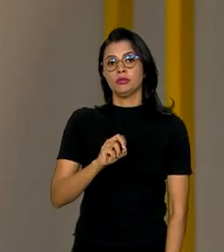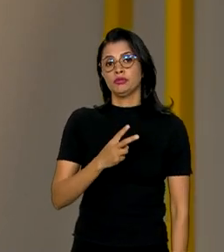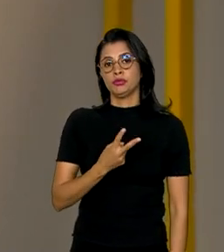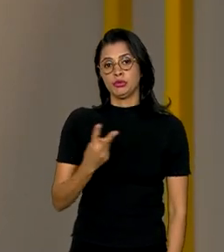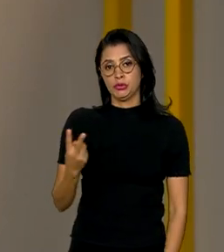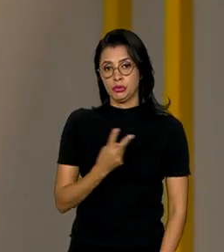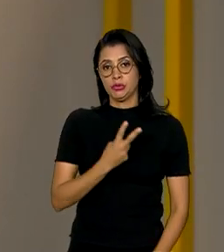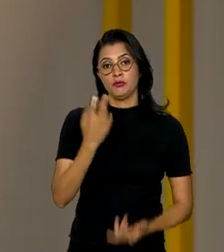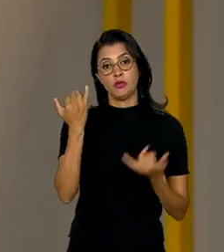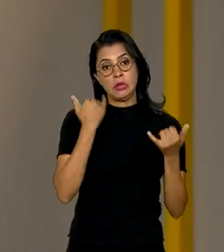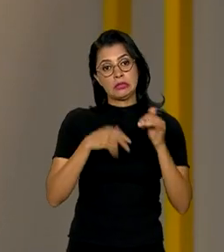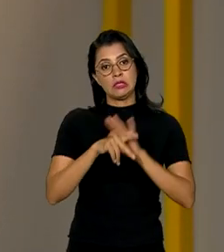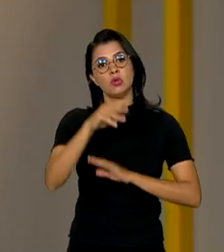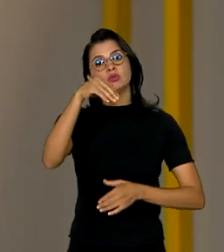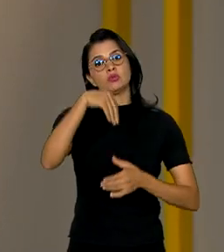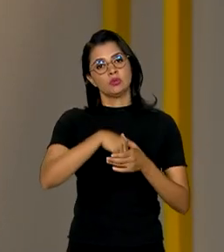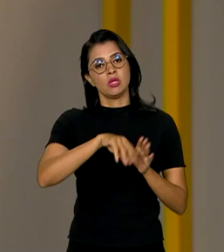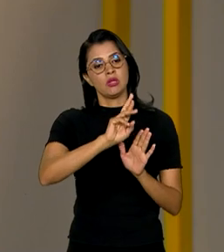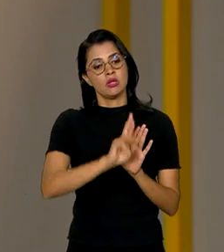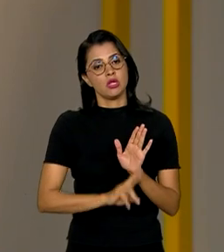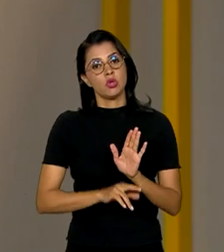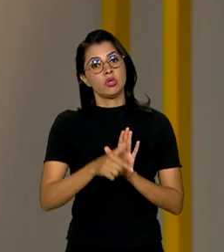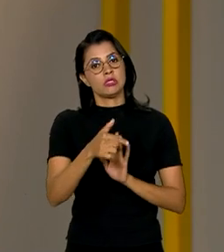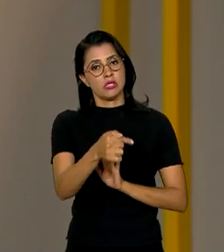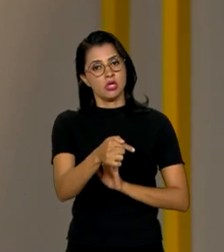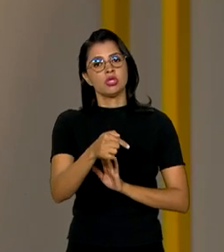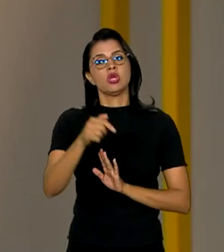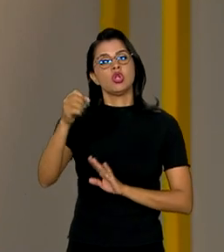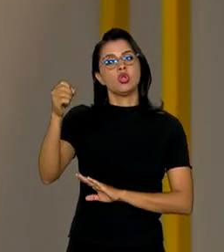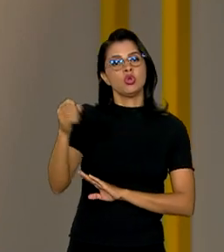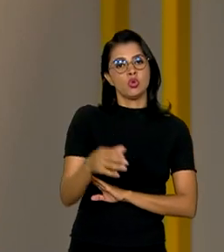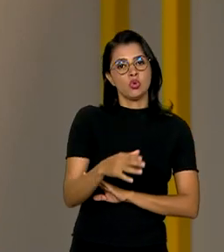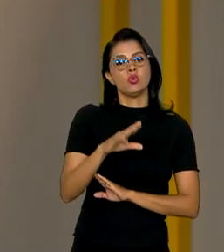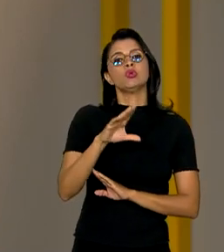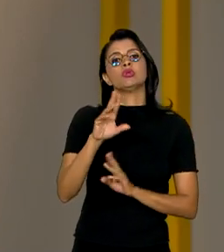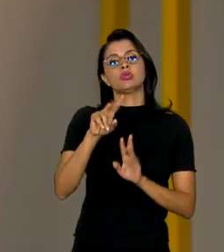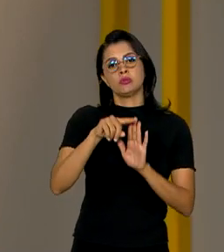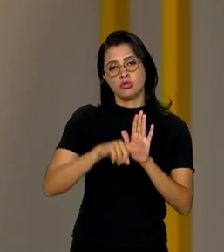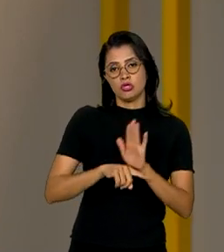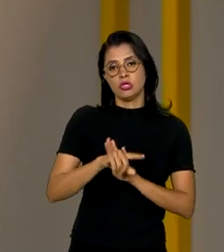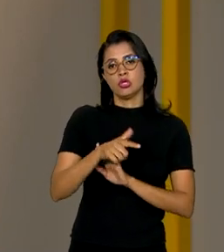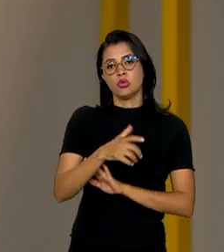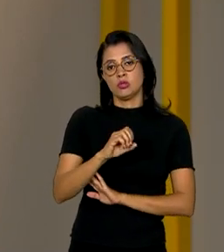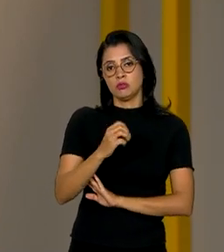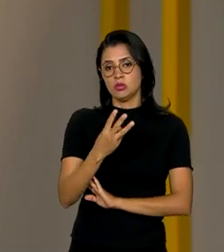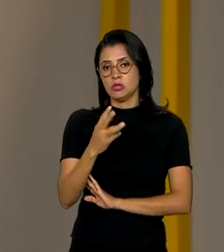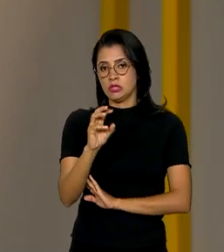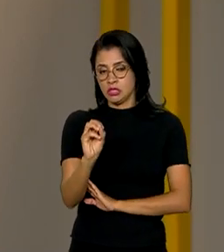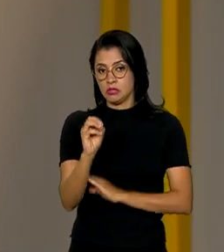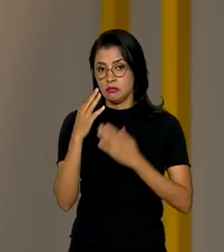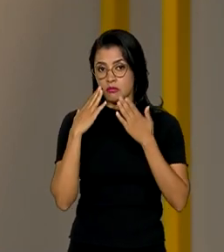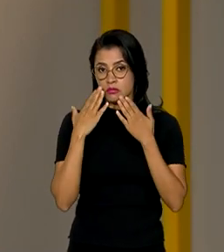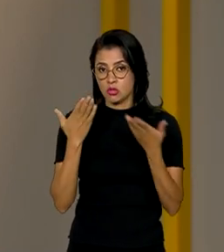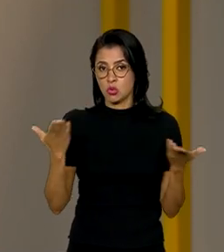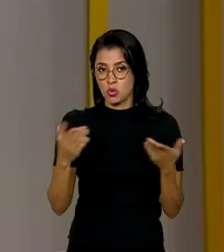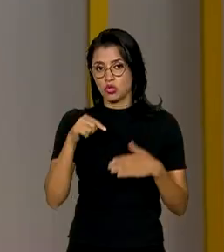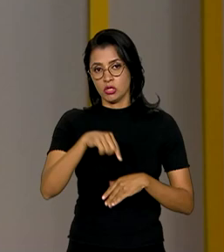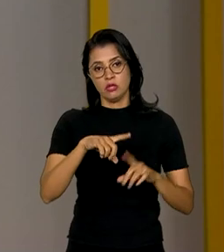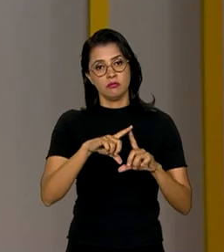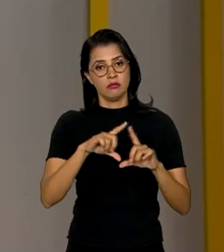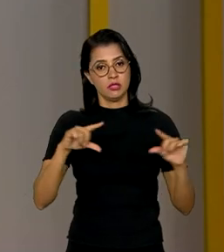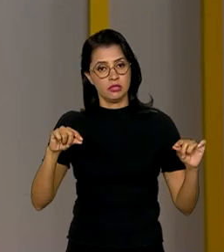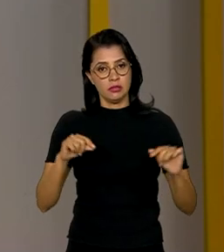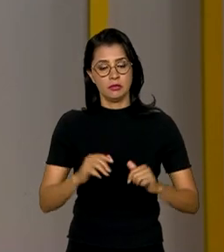Os dados estão no sétimo relatório Luz sobre a Agenda 2030 no Brasil, apresentado hoje em Brasília.